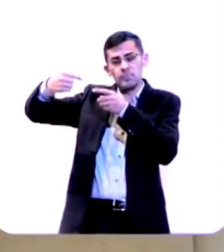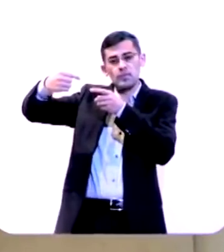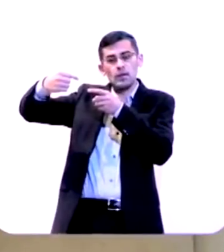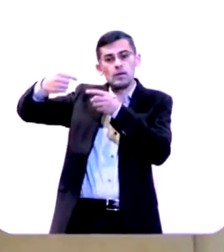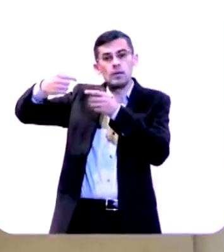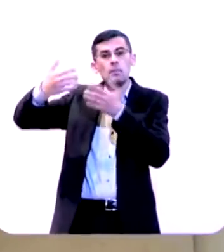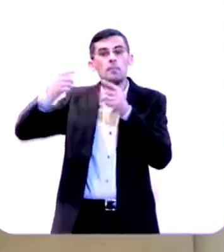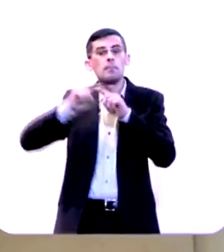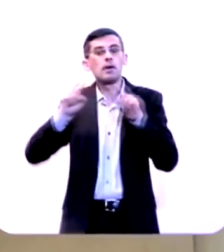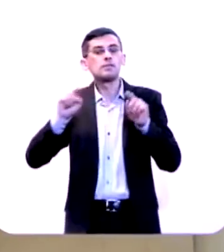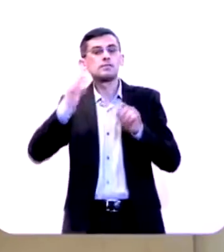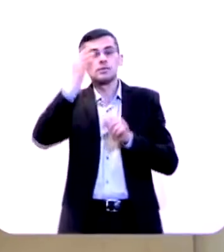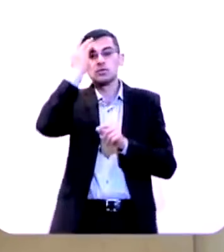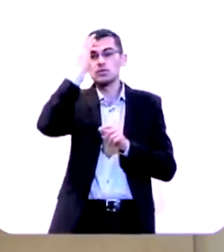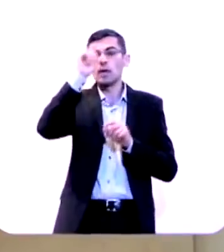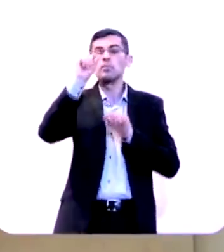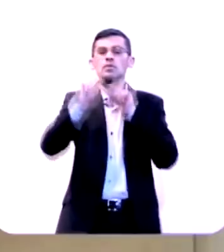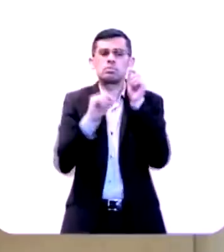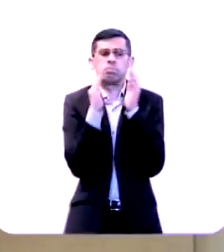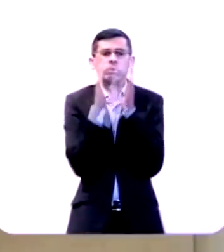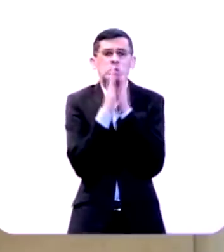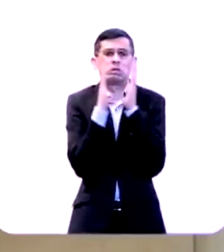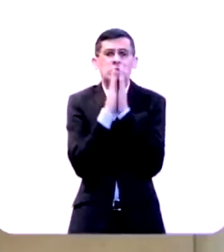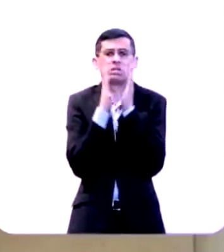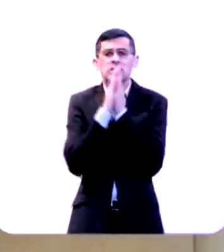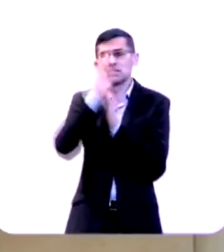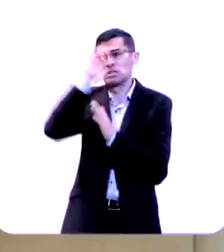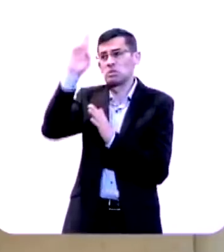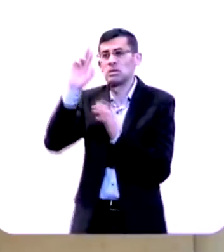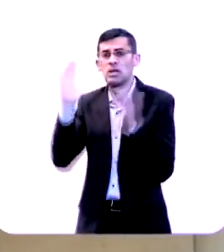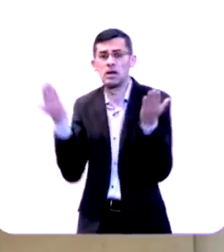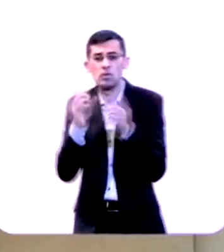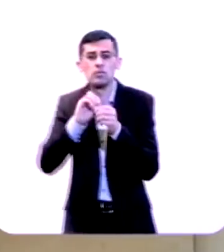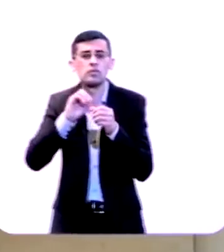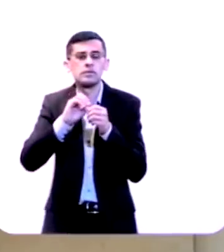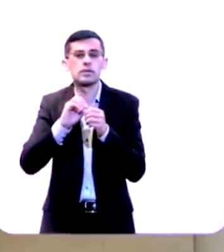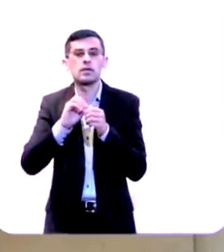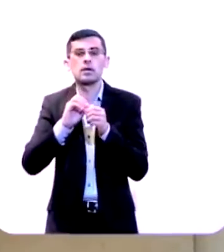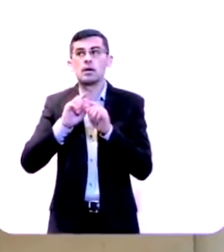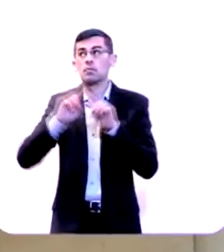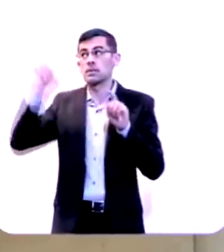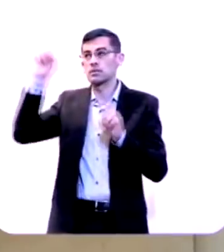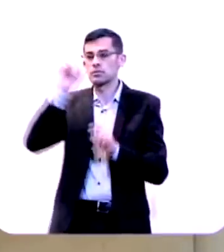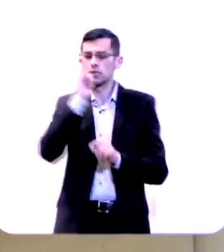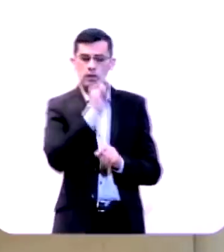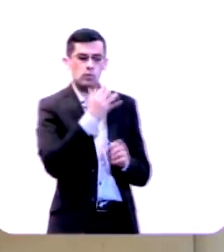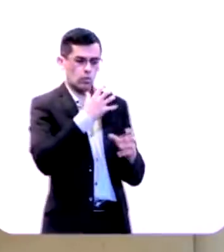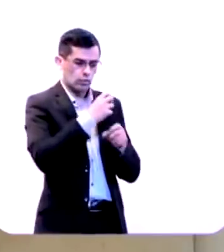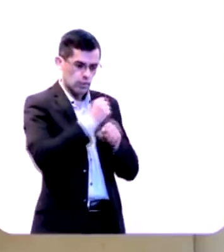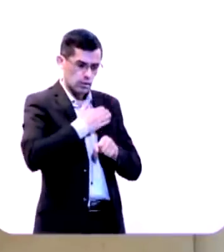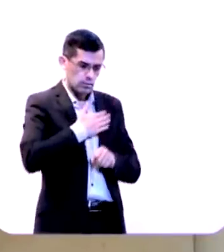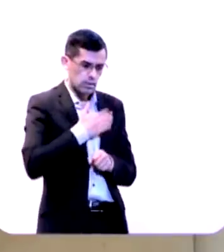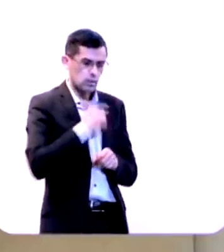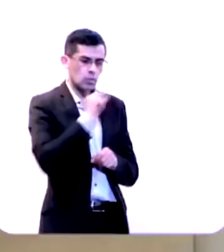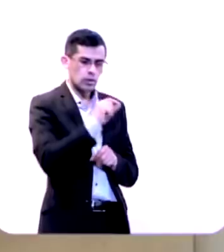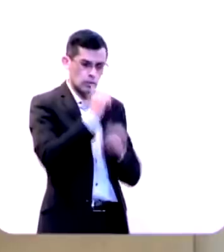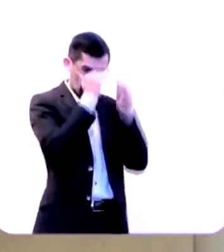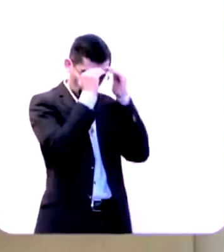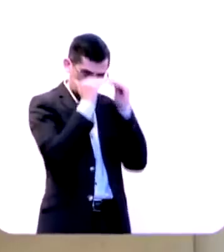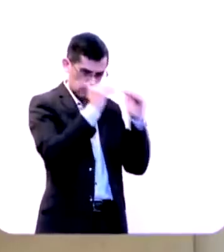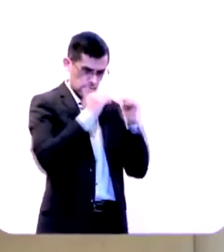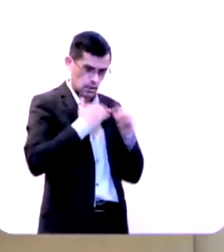e quem sabe você está lá em oração dizendo Senhor e agora ele vai dizer assim você confia em mim a ponto de